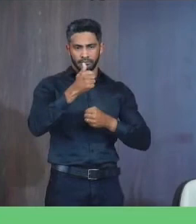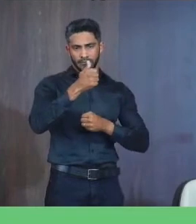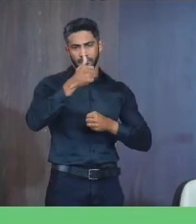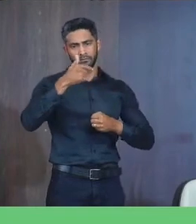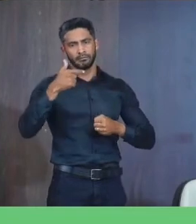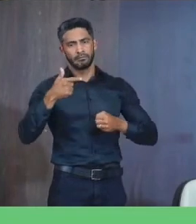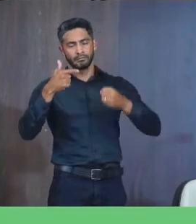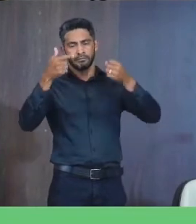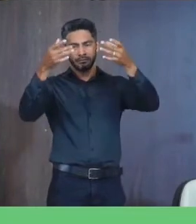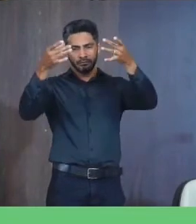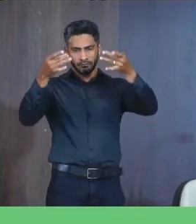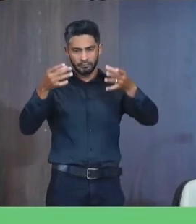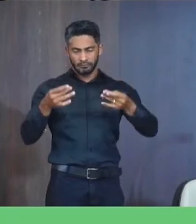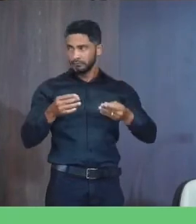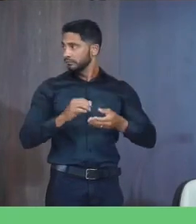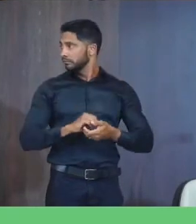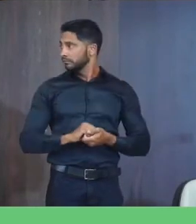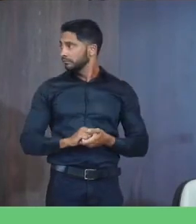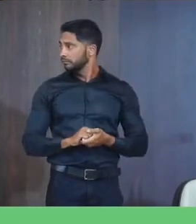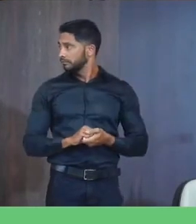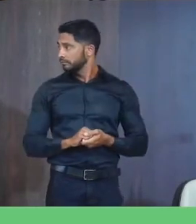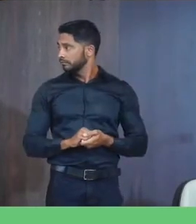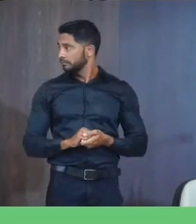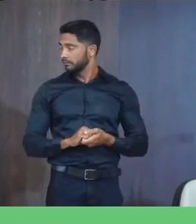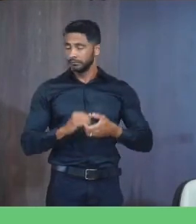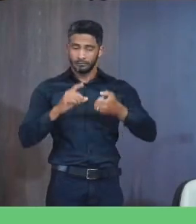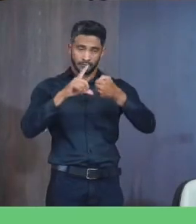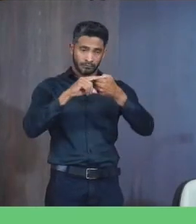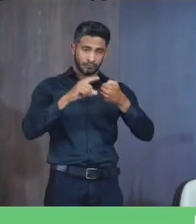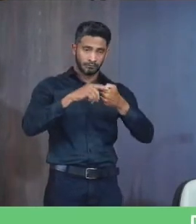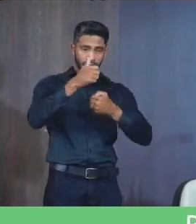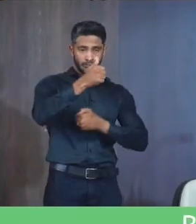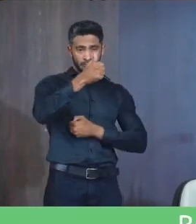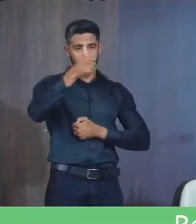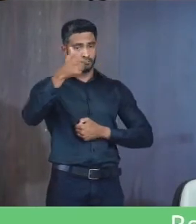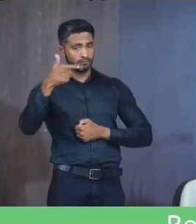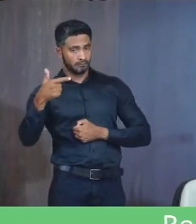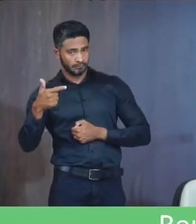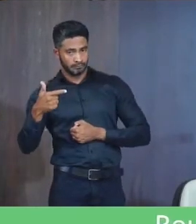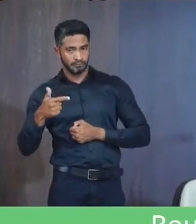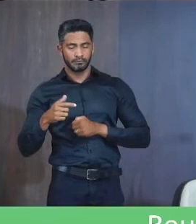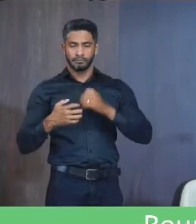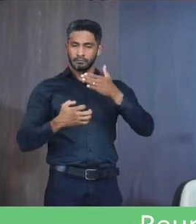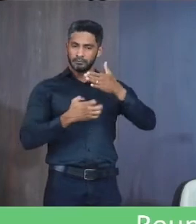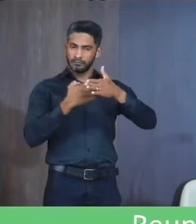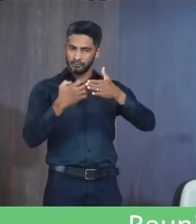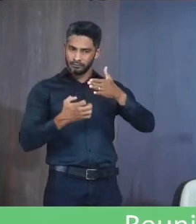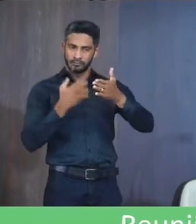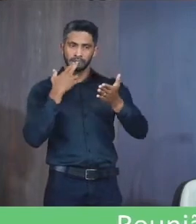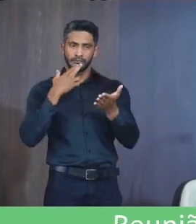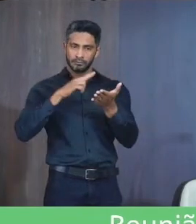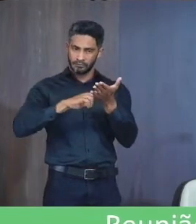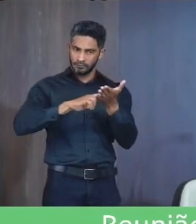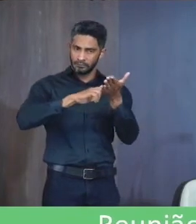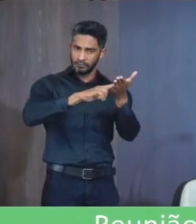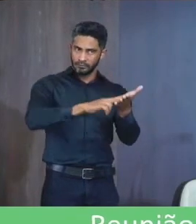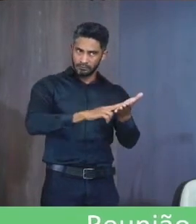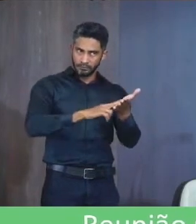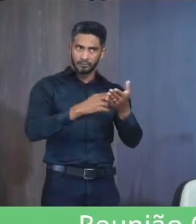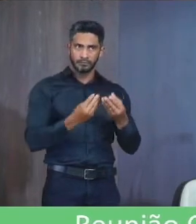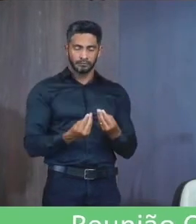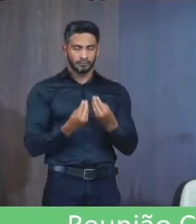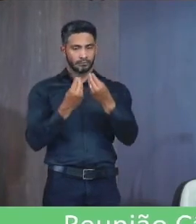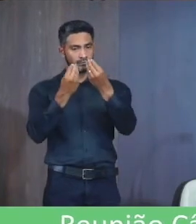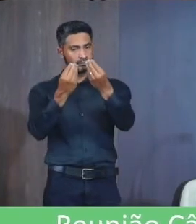Transcrito A seguir Artigo 12 A empresa De Correios E Telégrafos Realizará